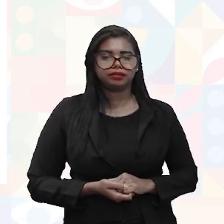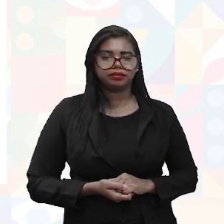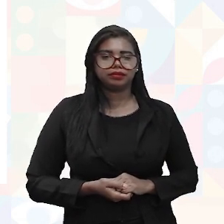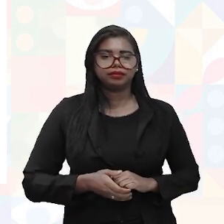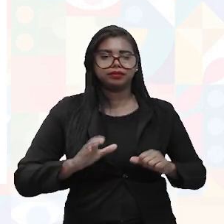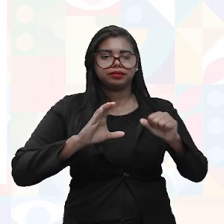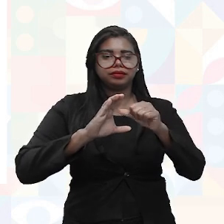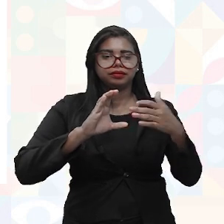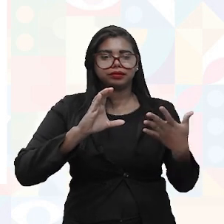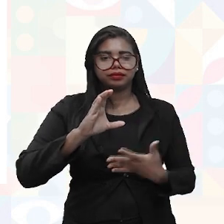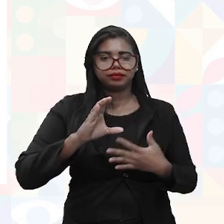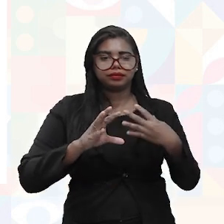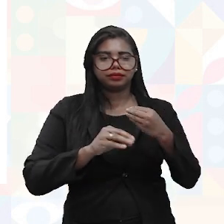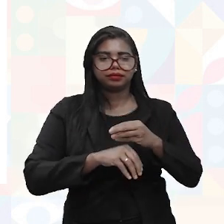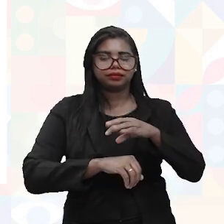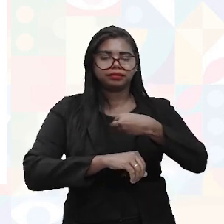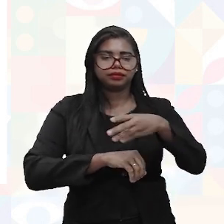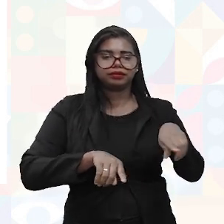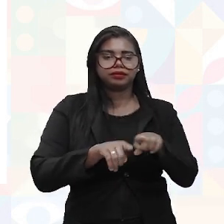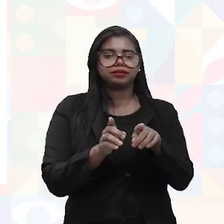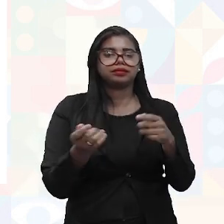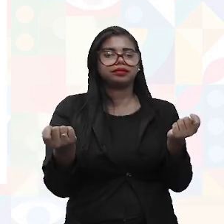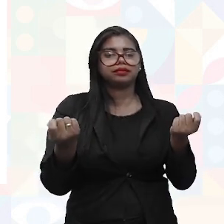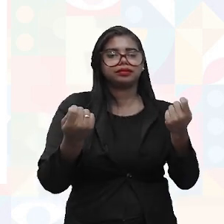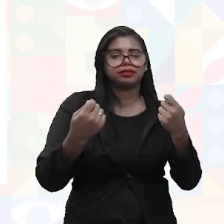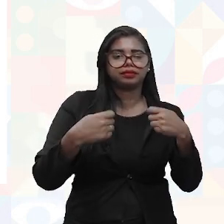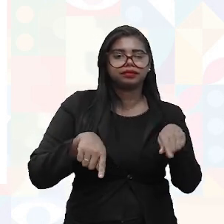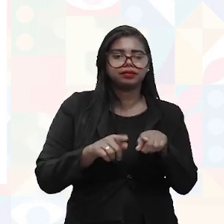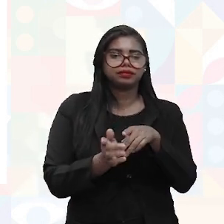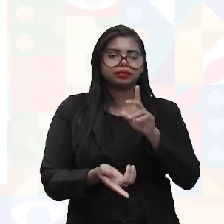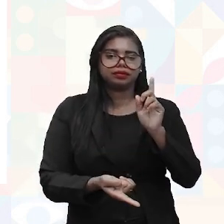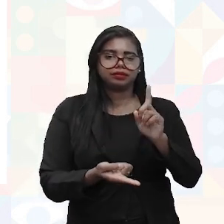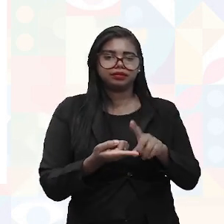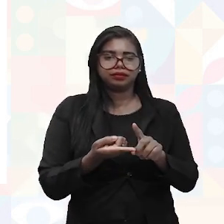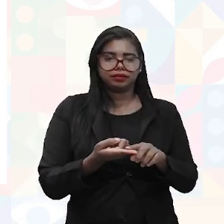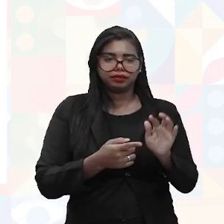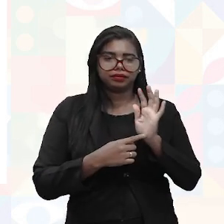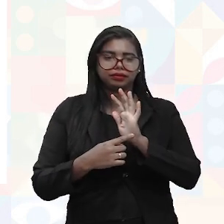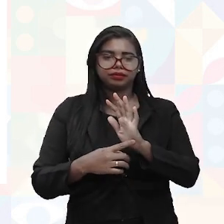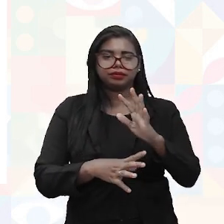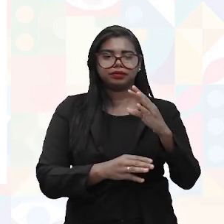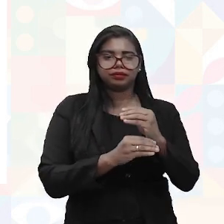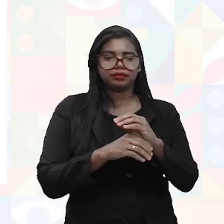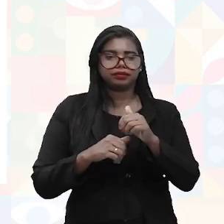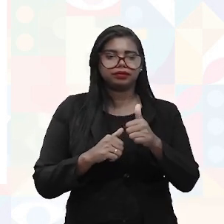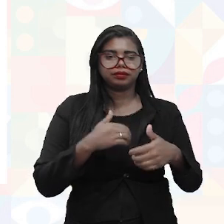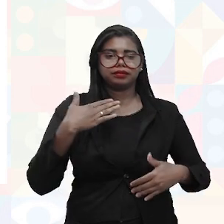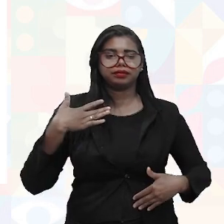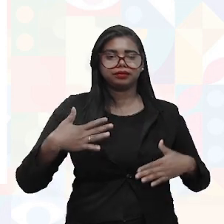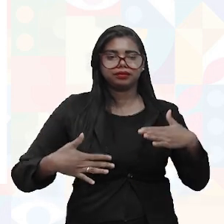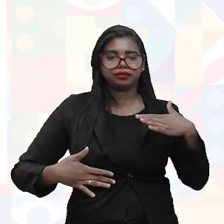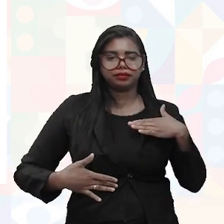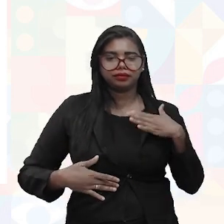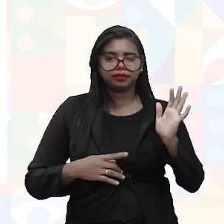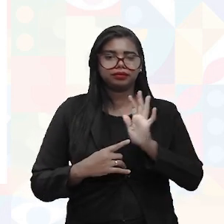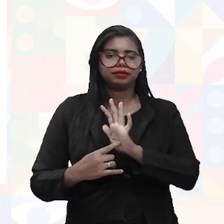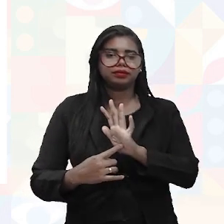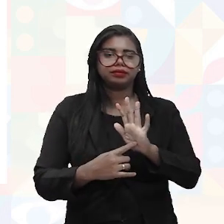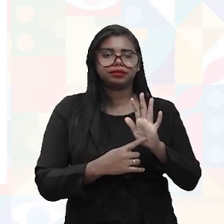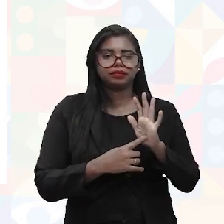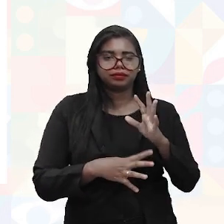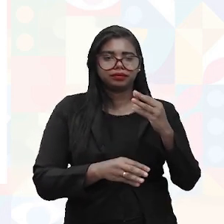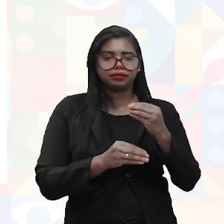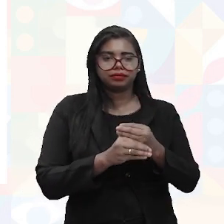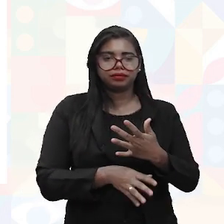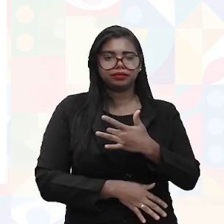Características dimensionais que possibilitem posicionamento e movimentação dos segmentos corporais de forma a não comprometer